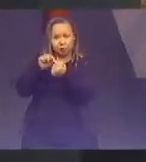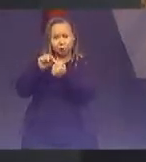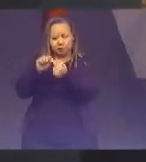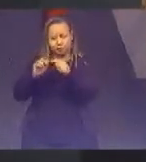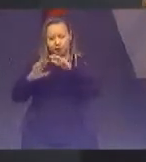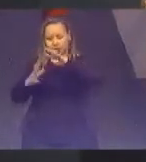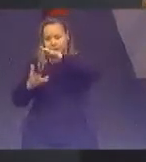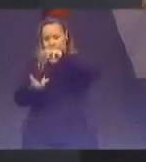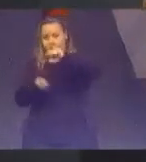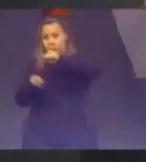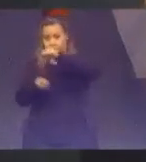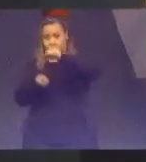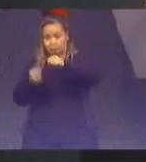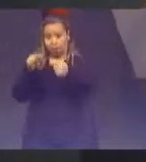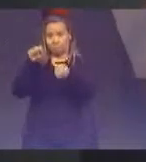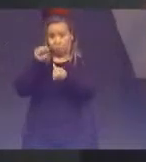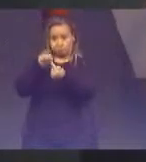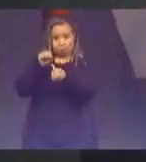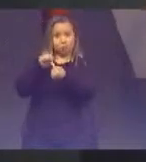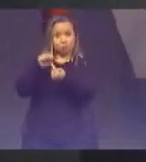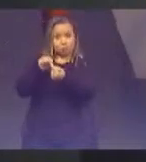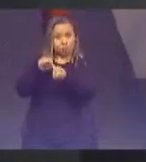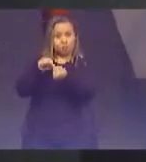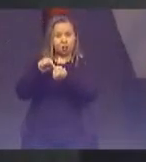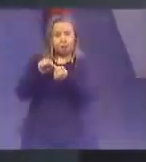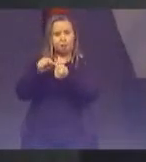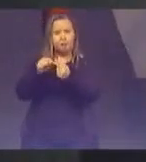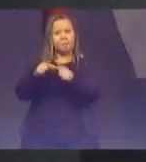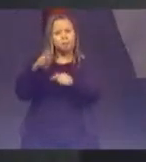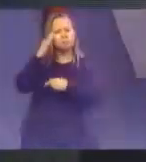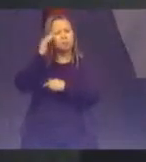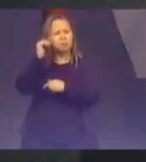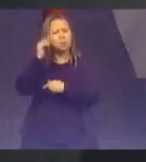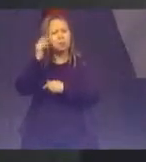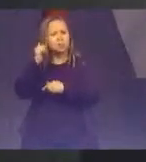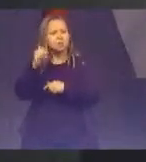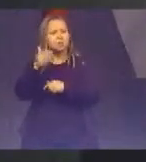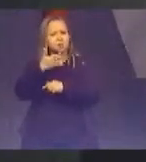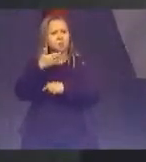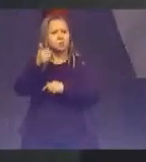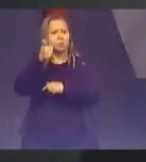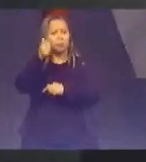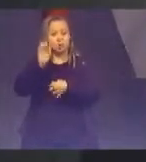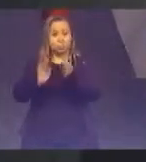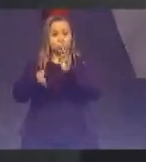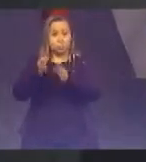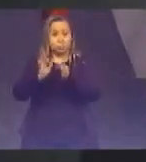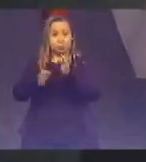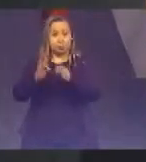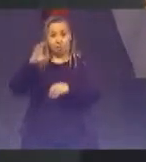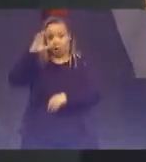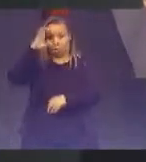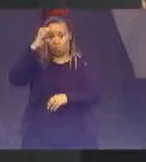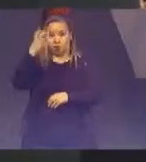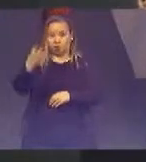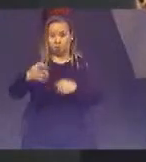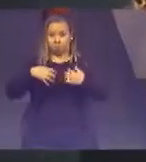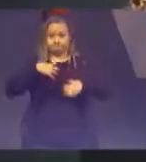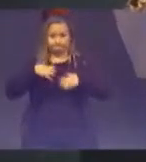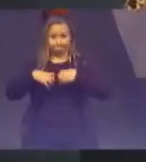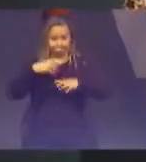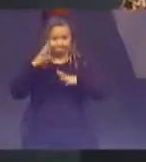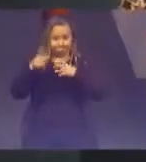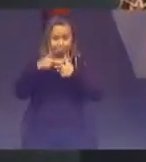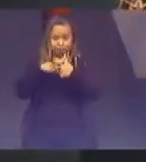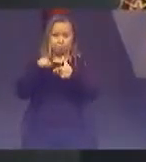e indicadores para medir como tem atuado o judiciário brasileiro na solução de conflitos e hoje aqui